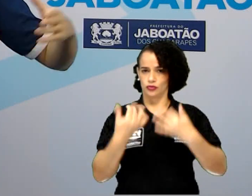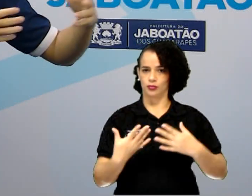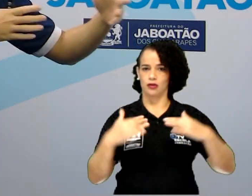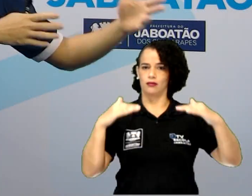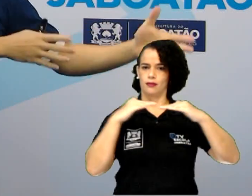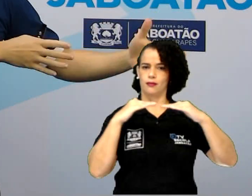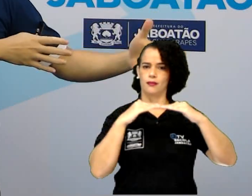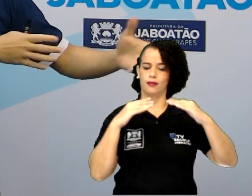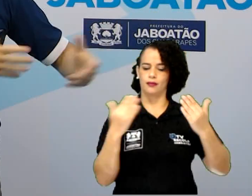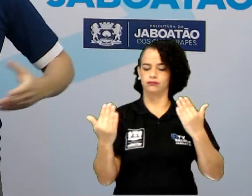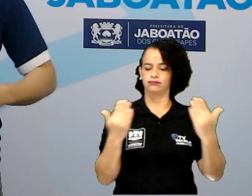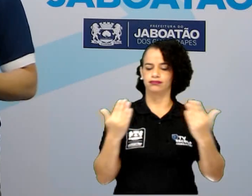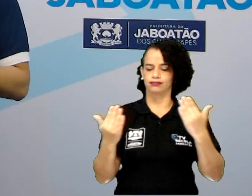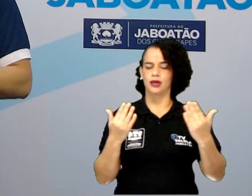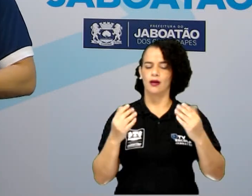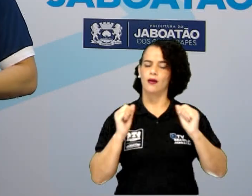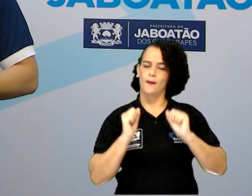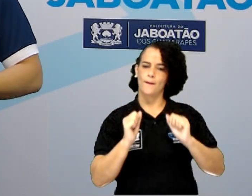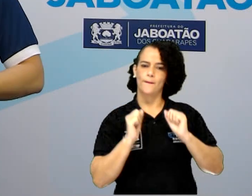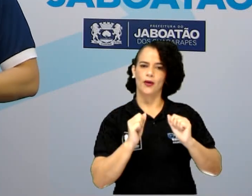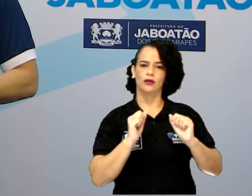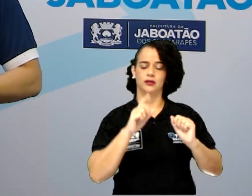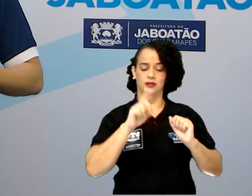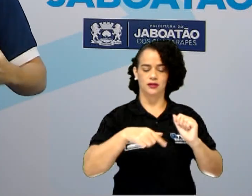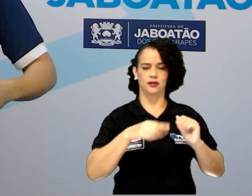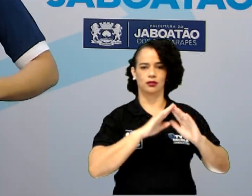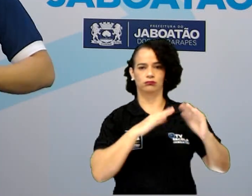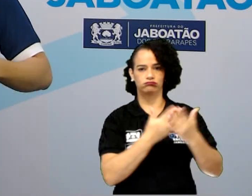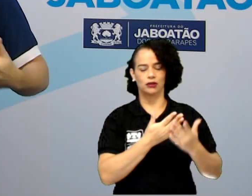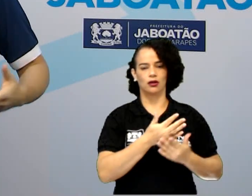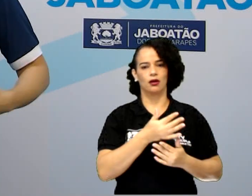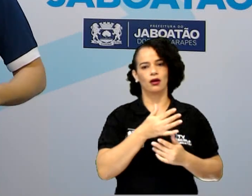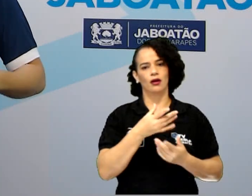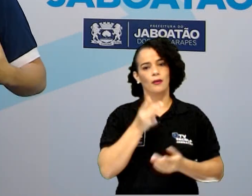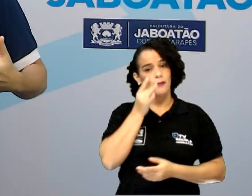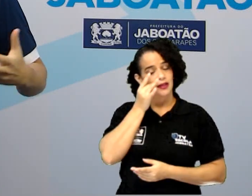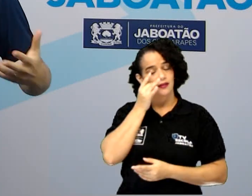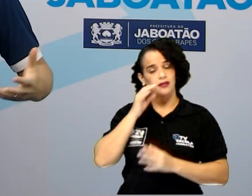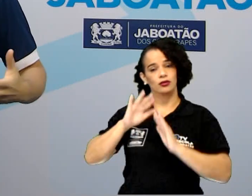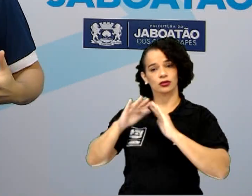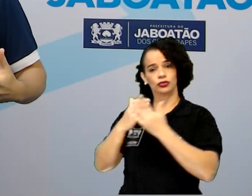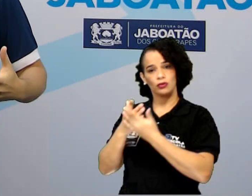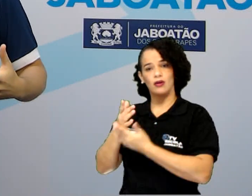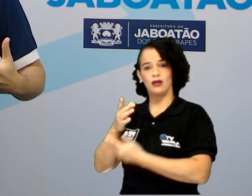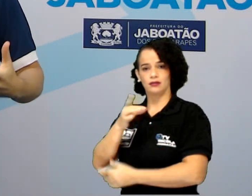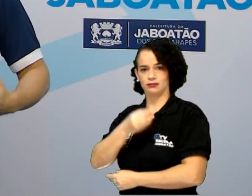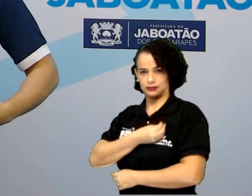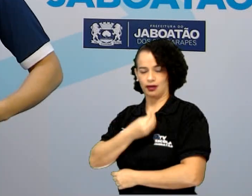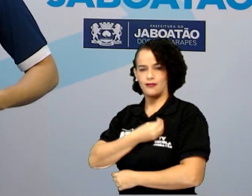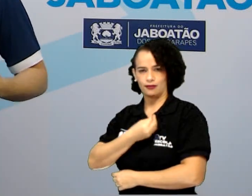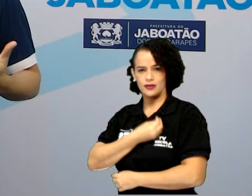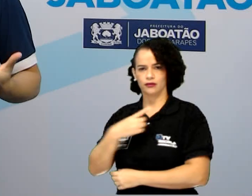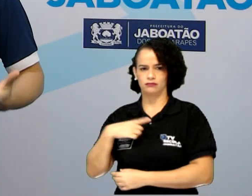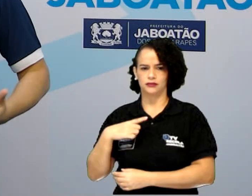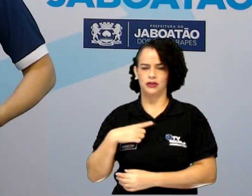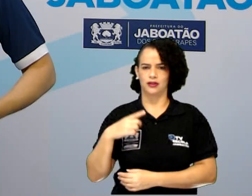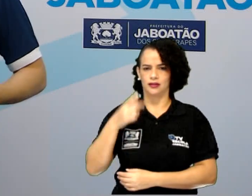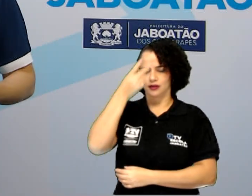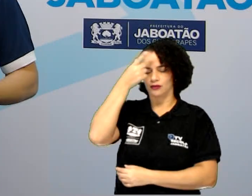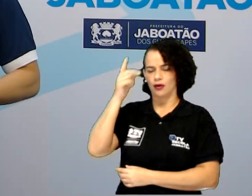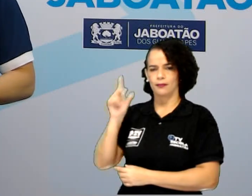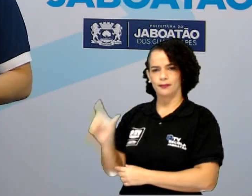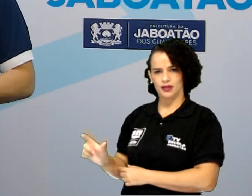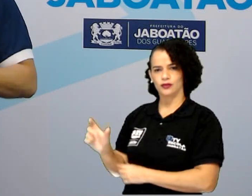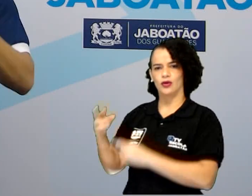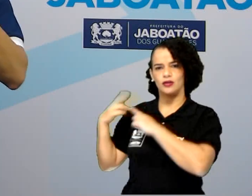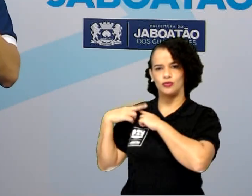aplicada à escola tradicional, mas à escola da vida onde ele aprendia com as histórias de uma senhora que contava essas histórias pra ele e ensinava coisas